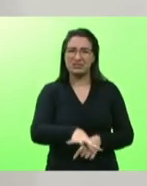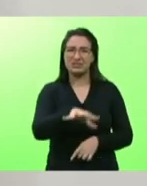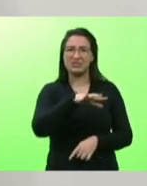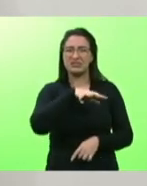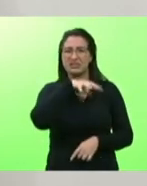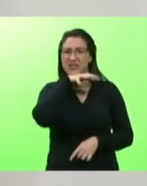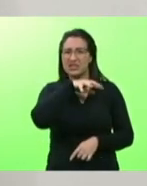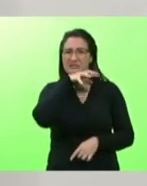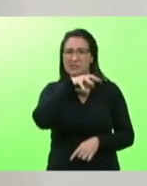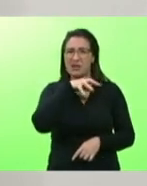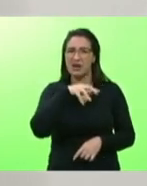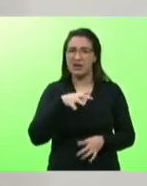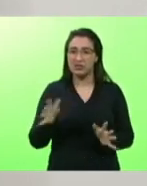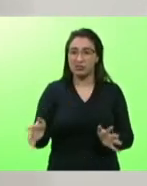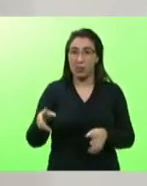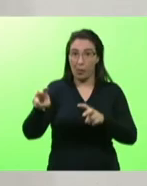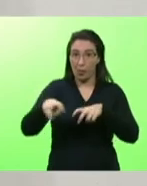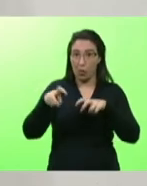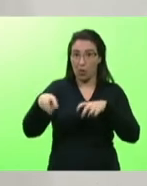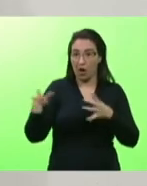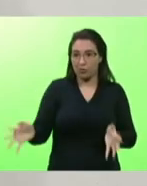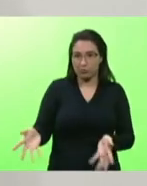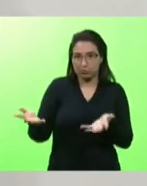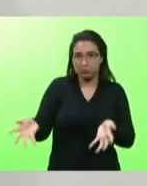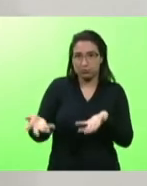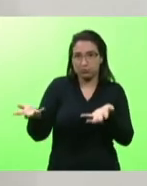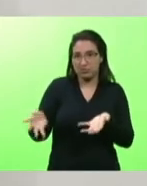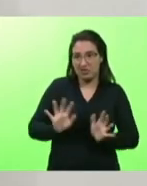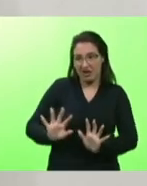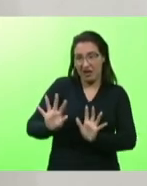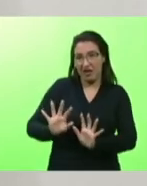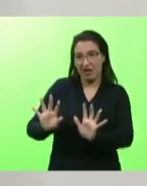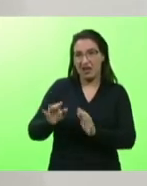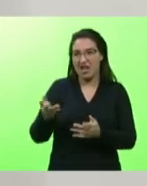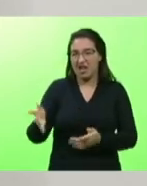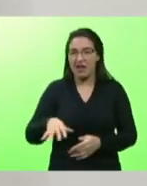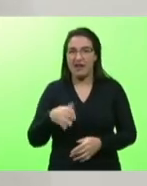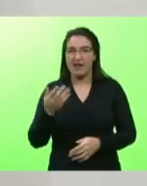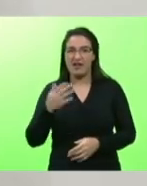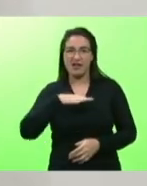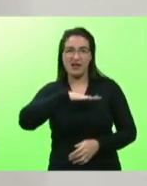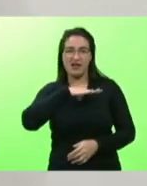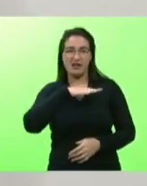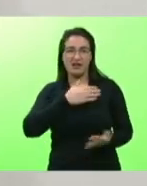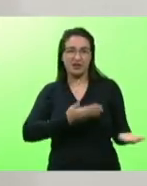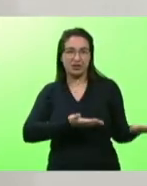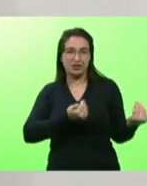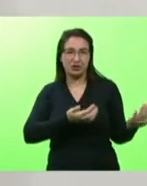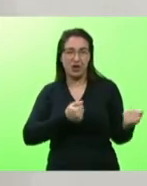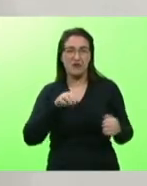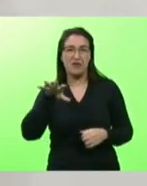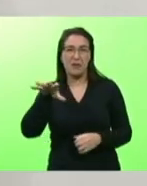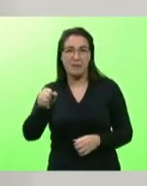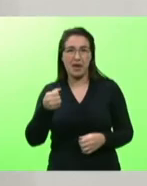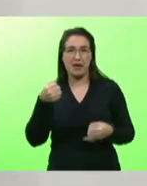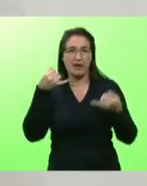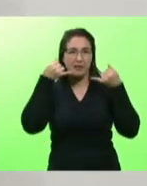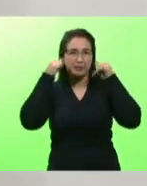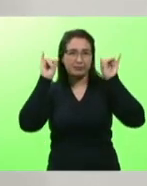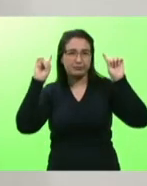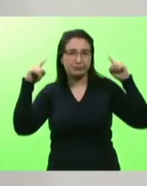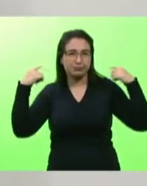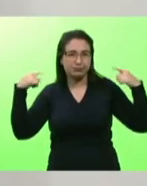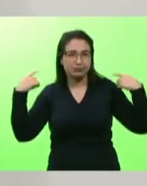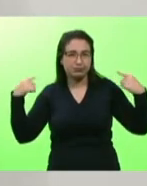que é incentivado no meio rural ah não o guri é guapo a hora que ele pega lá uma ovelha pega uma cabrita vai ser